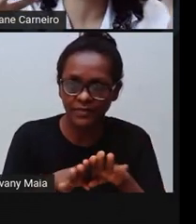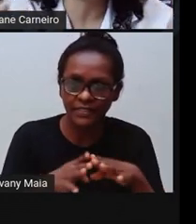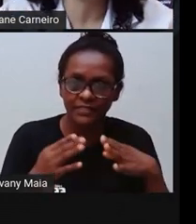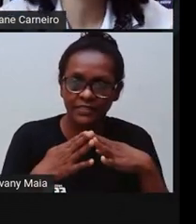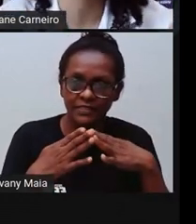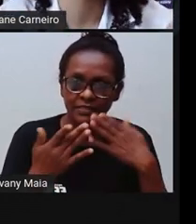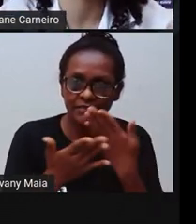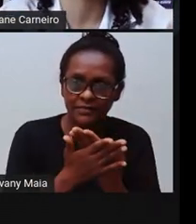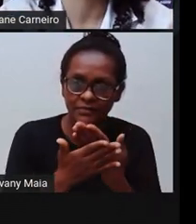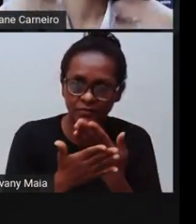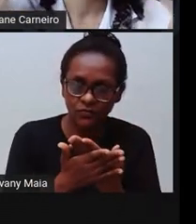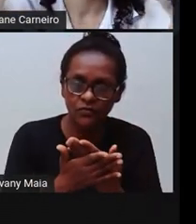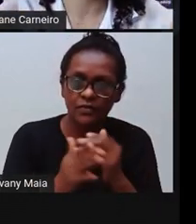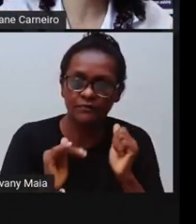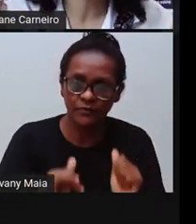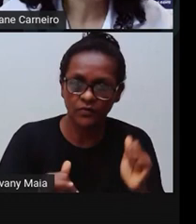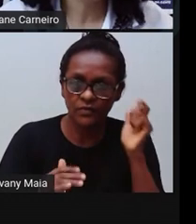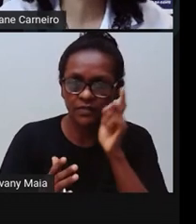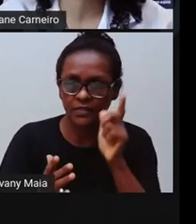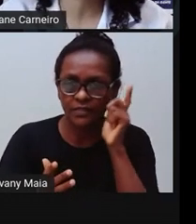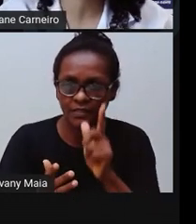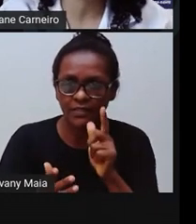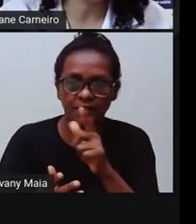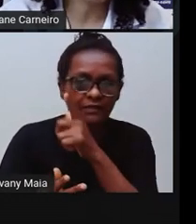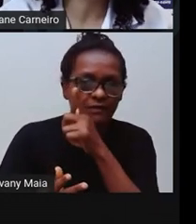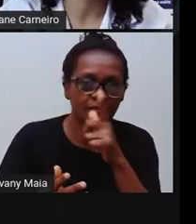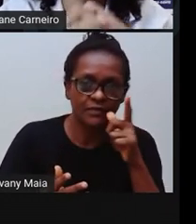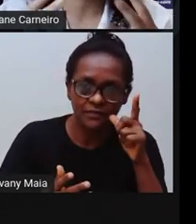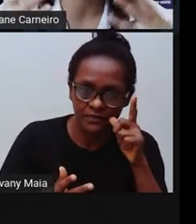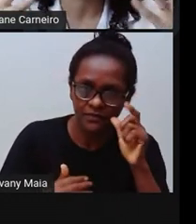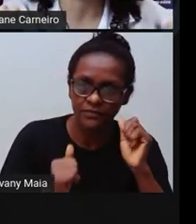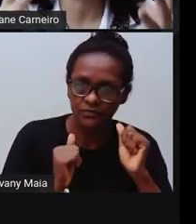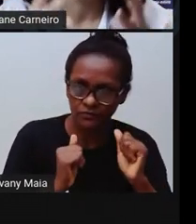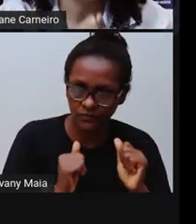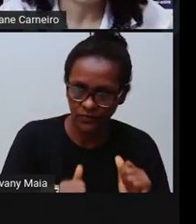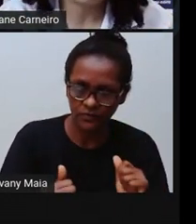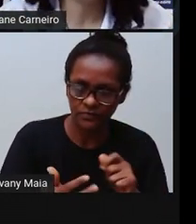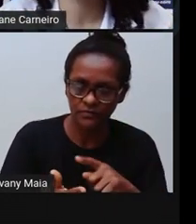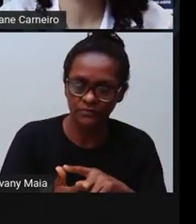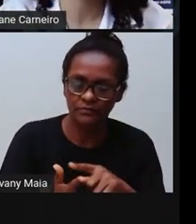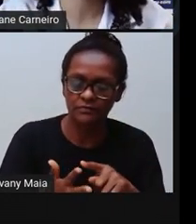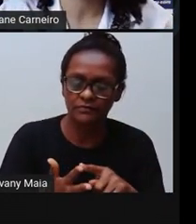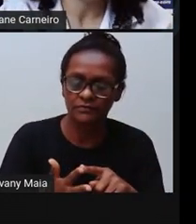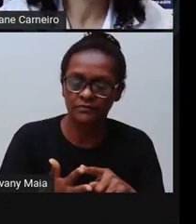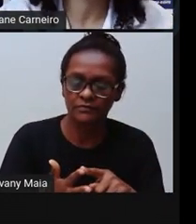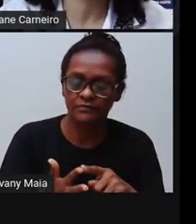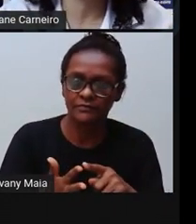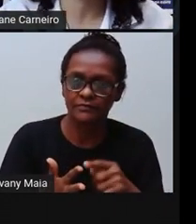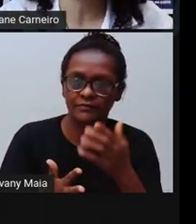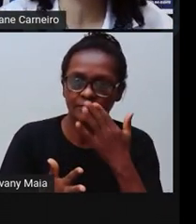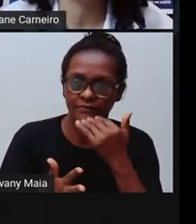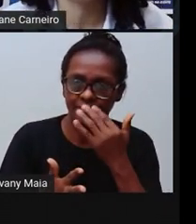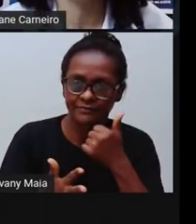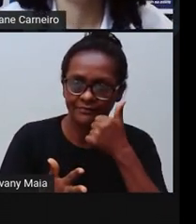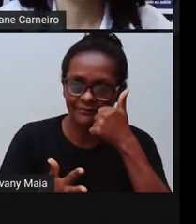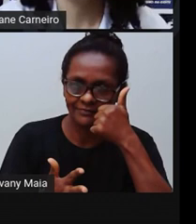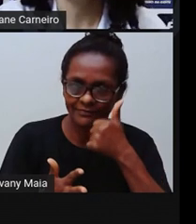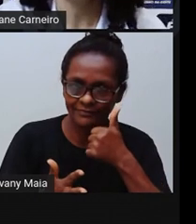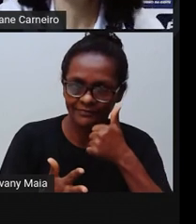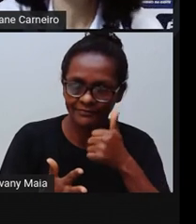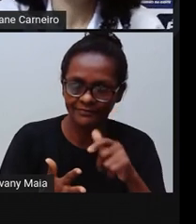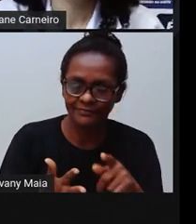A merenda escolar. Toda criança tem direito, né? Toda criança tem direito à merenda escolar e à alimentação.